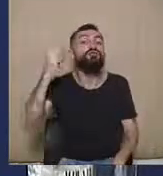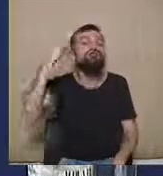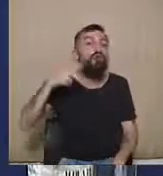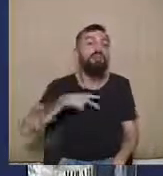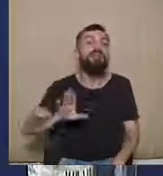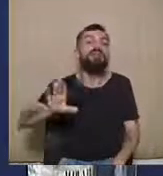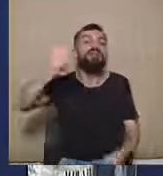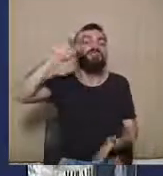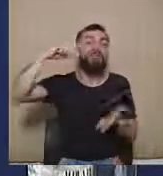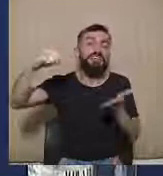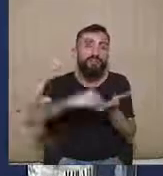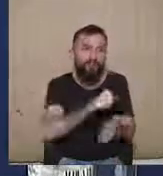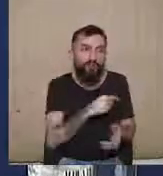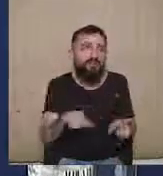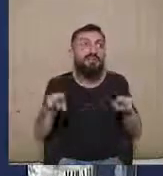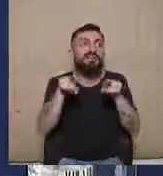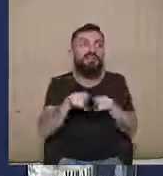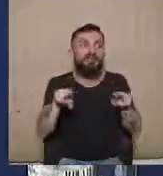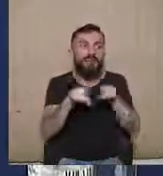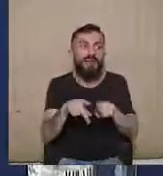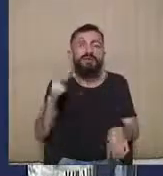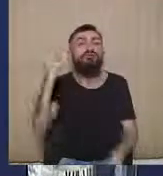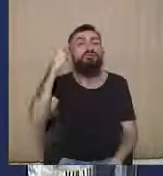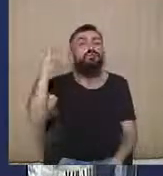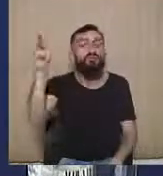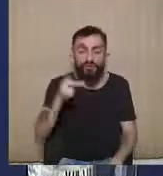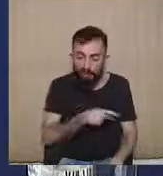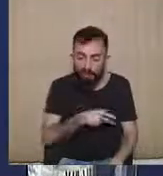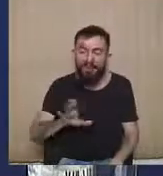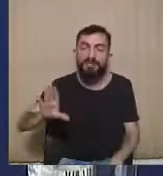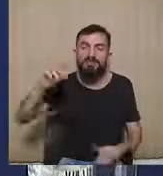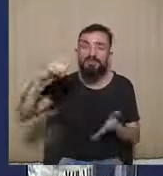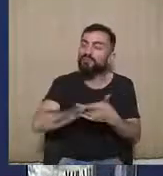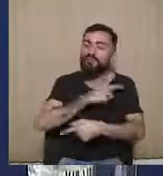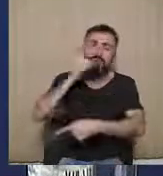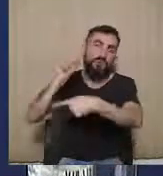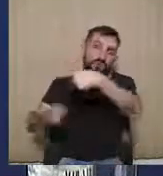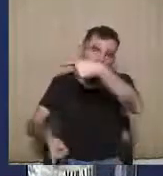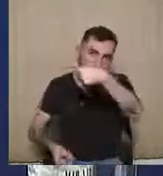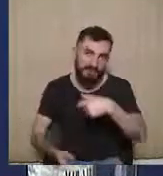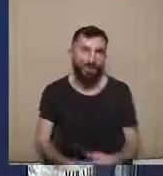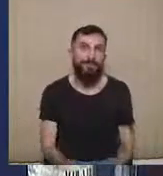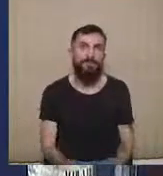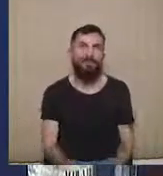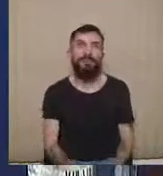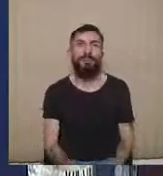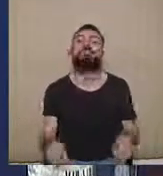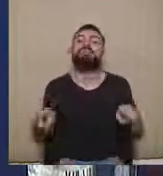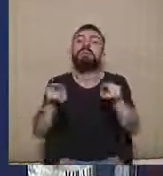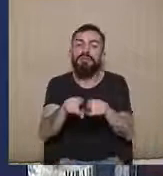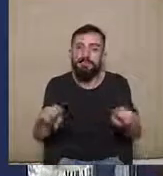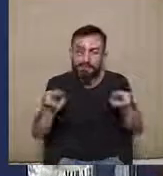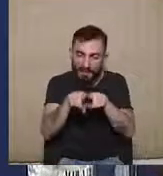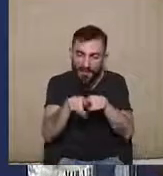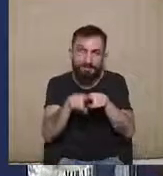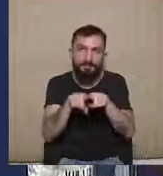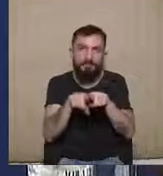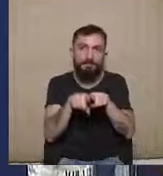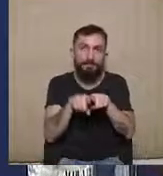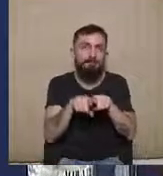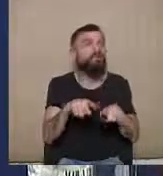e, por consequência, também vai tratar da ação de impugnação ao registro de candidatura. Temos também aqui um